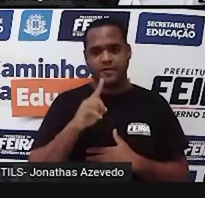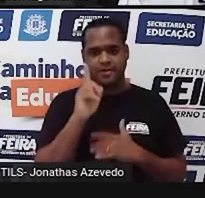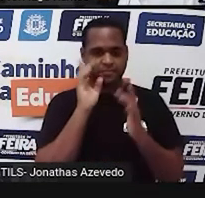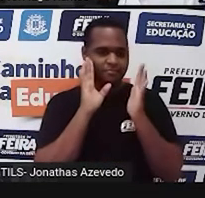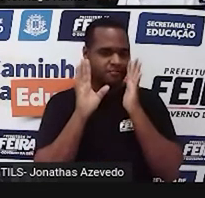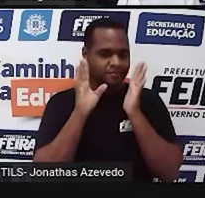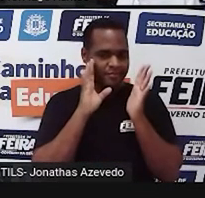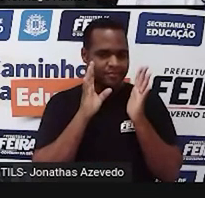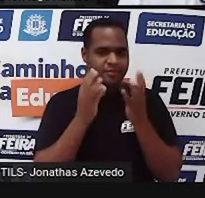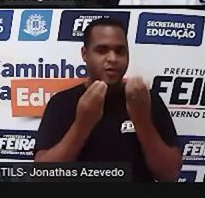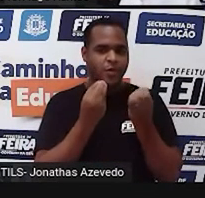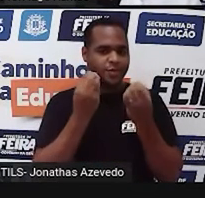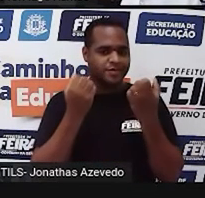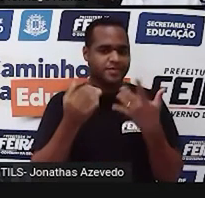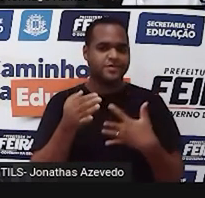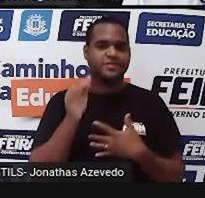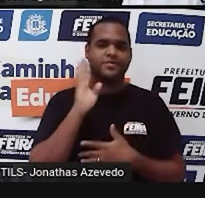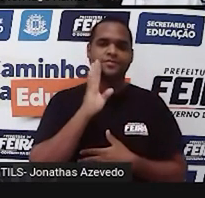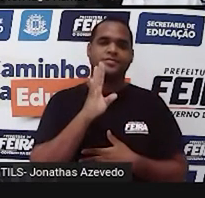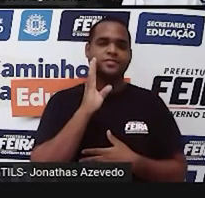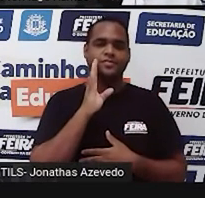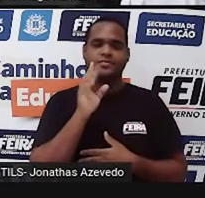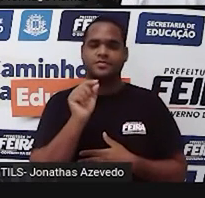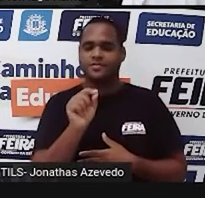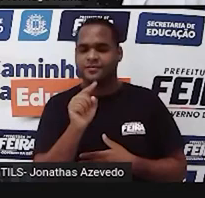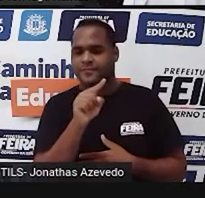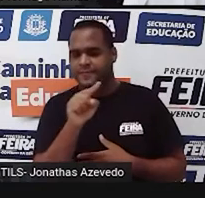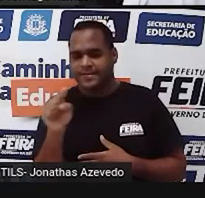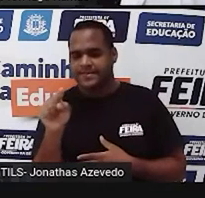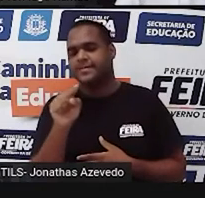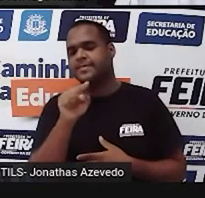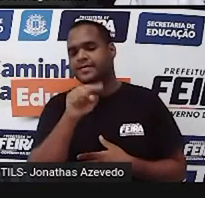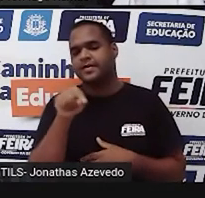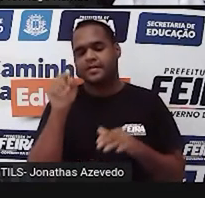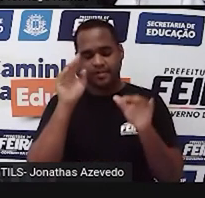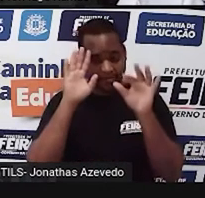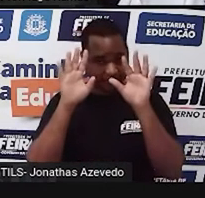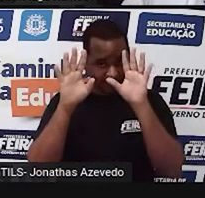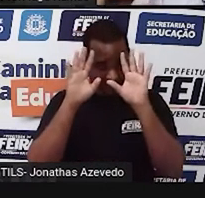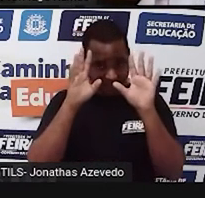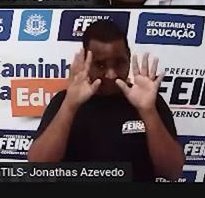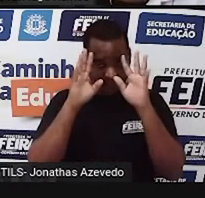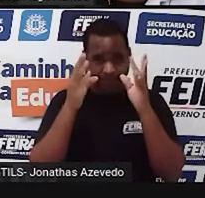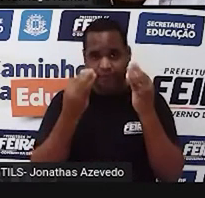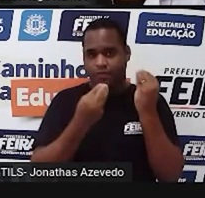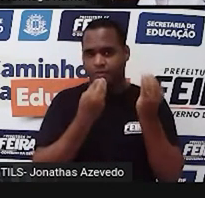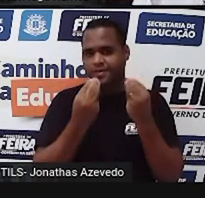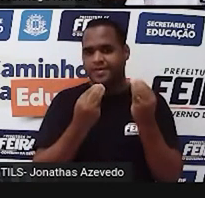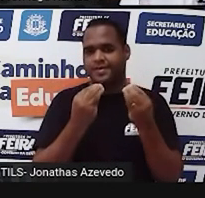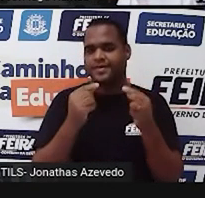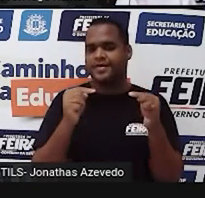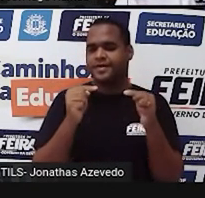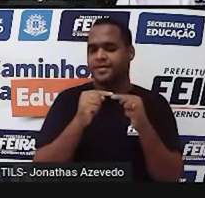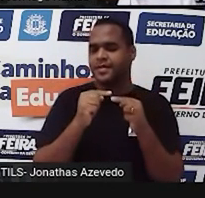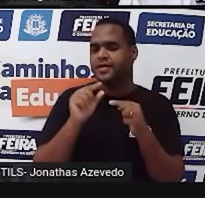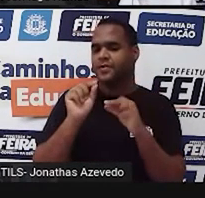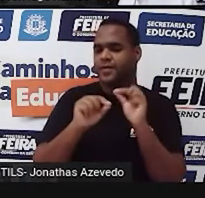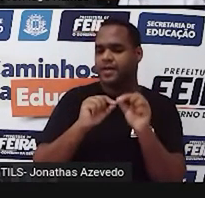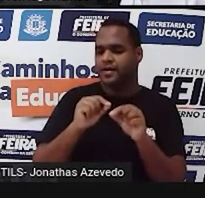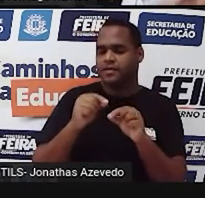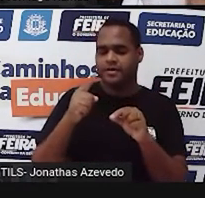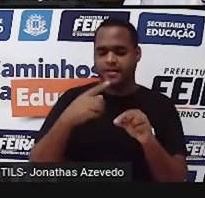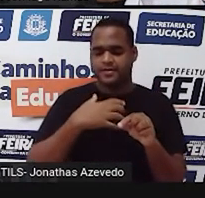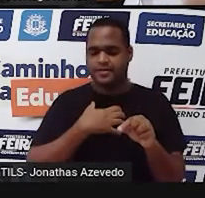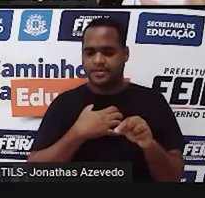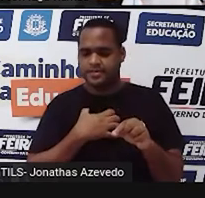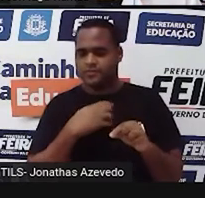e o legal, né? É você se imaginar como personagem dessa situação, tá?